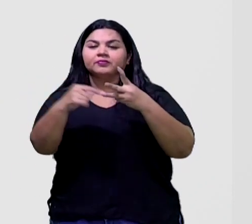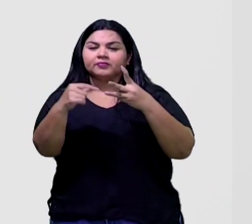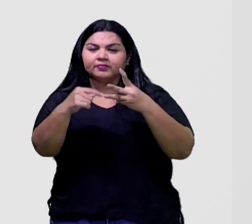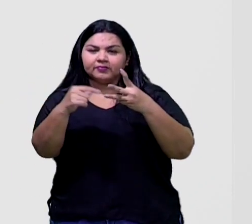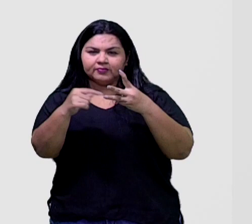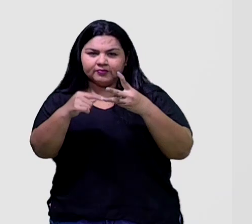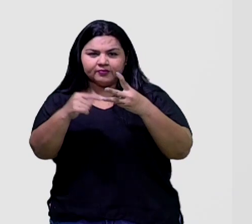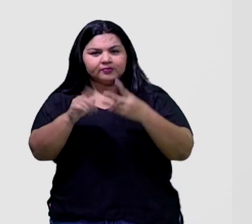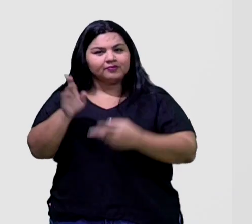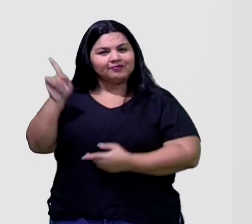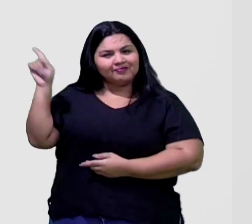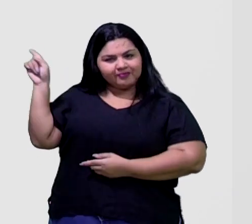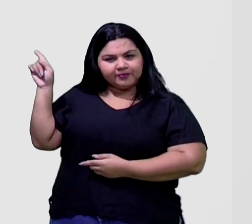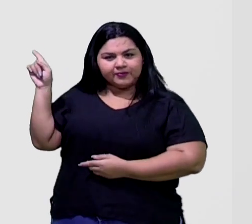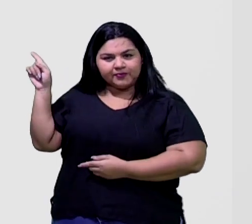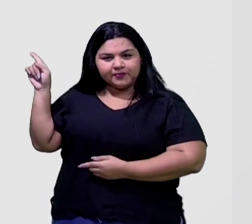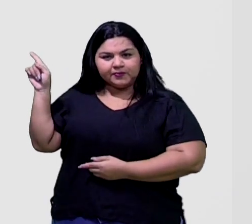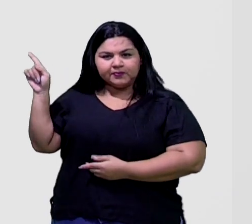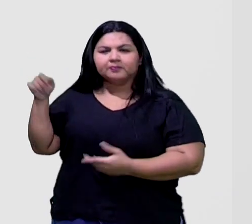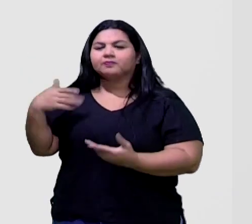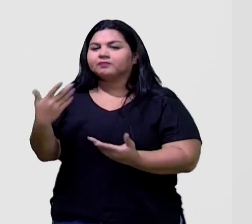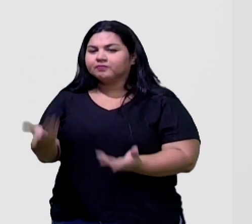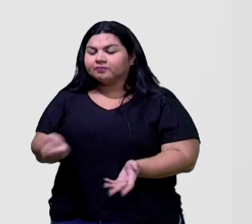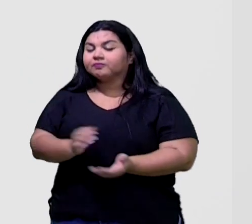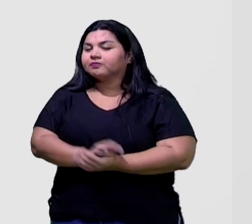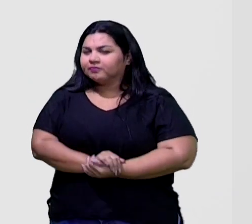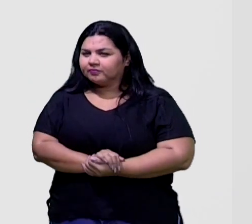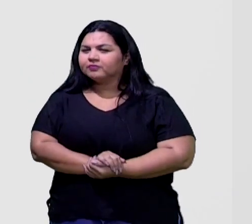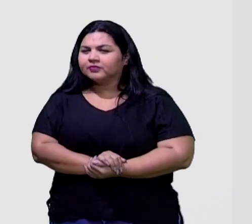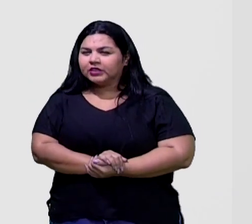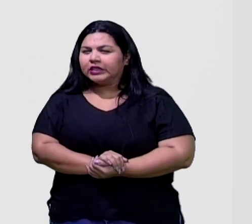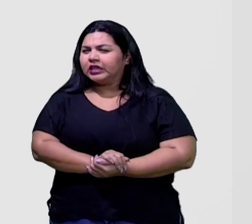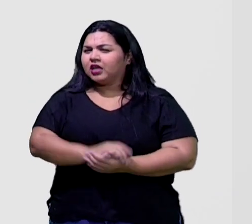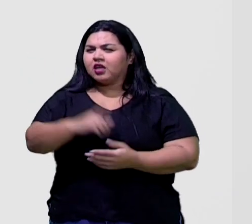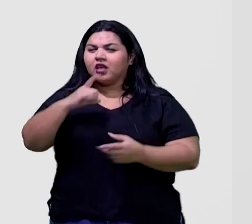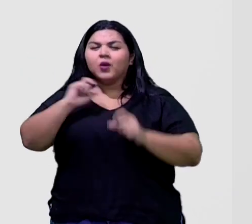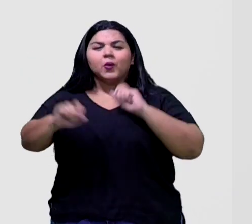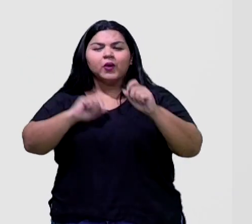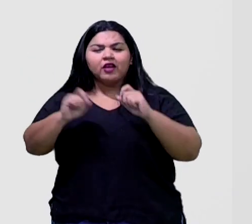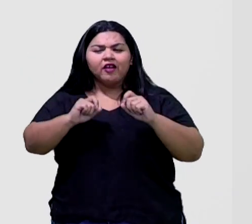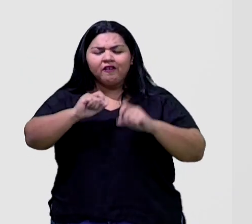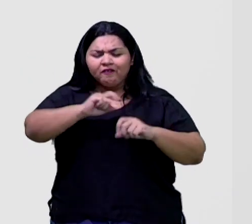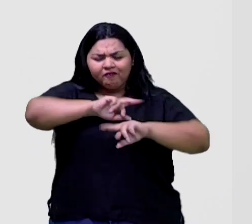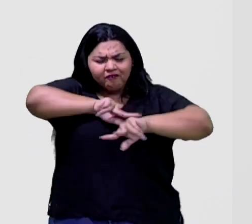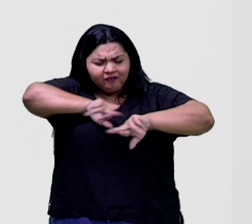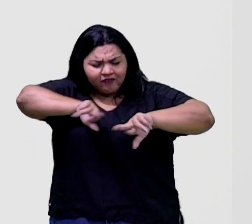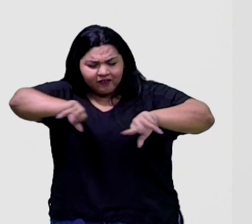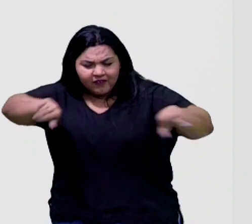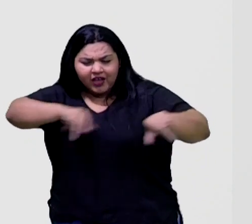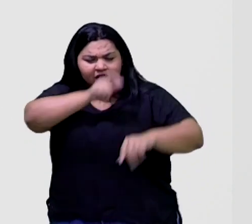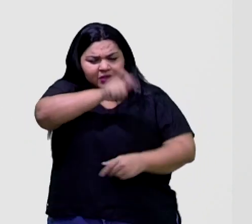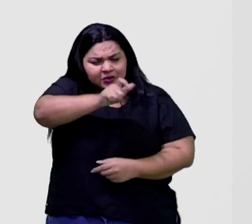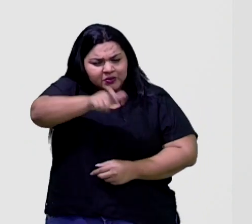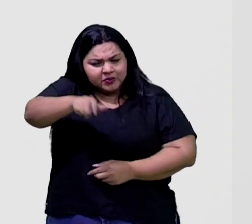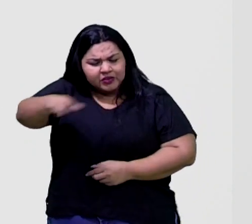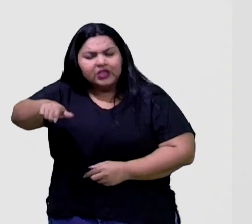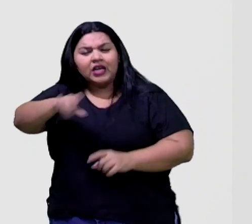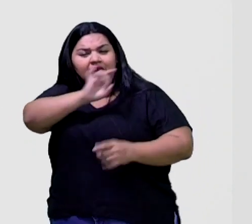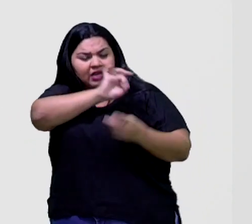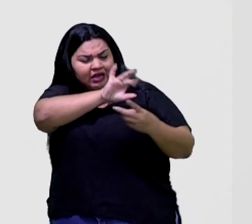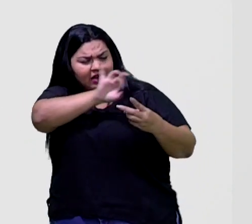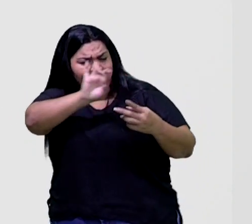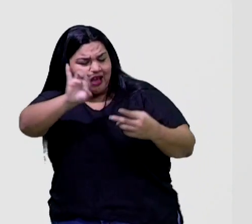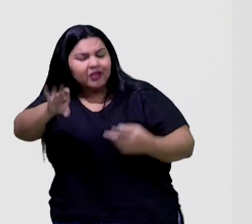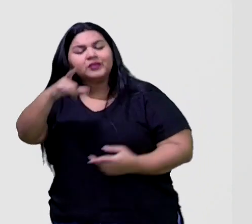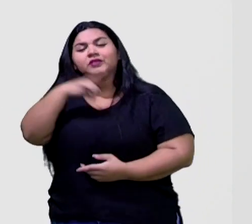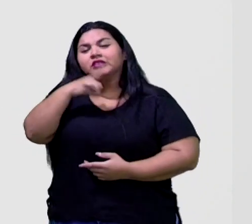só, Ultimato Vingadores, né? Que é uma franquia de vários filmes com vários personagens, cada um também tem suas histórias